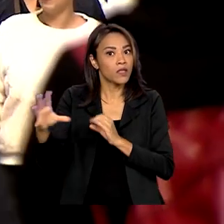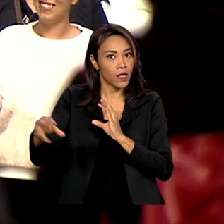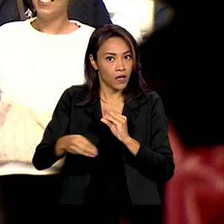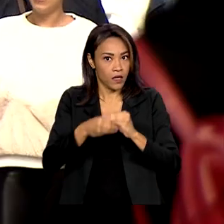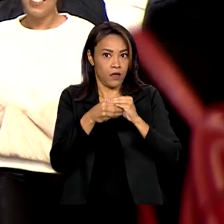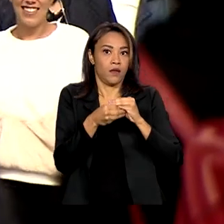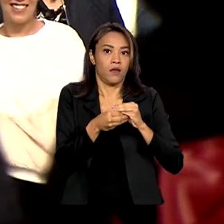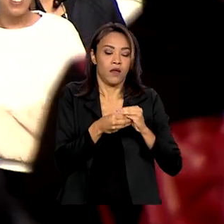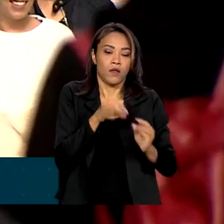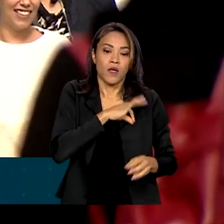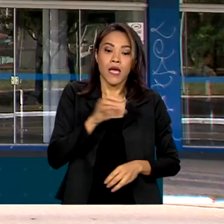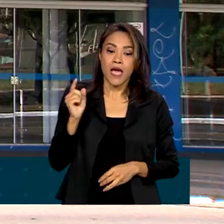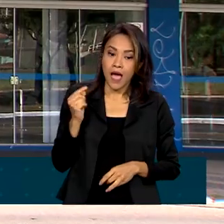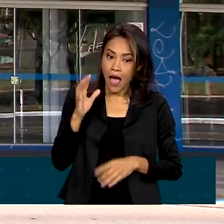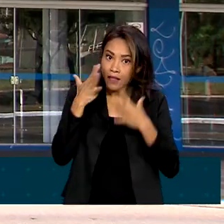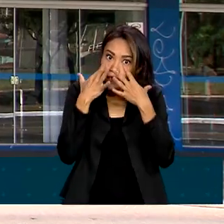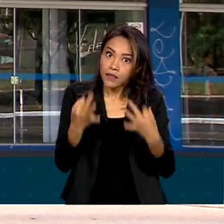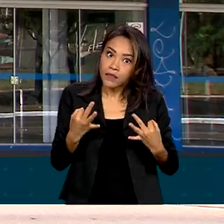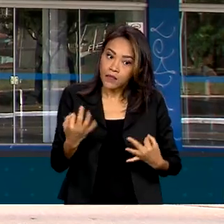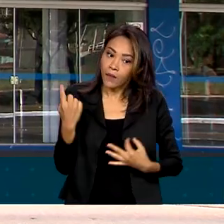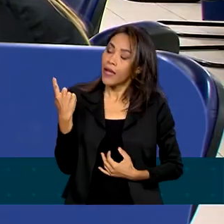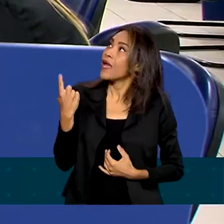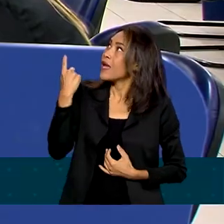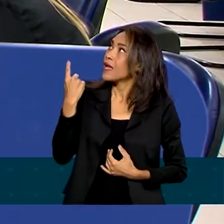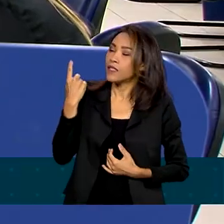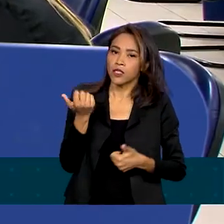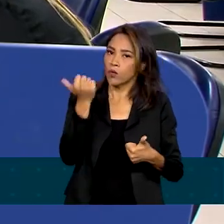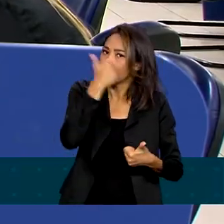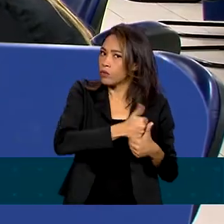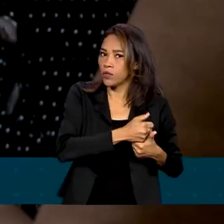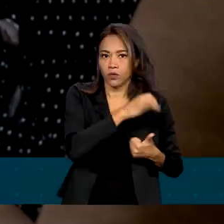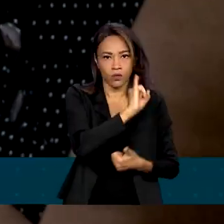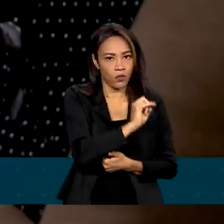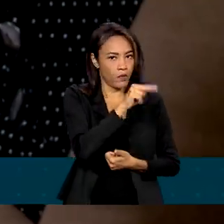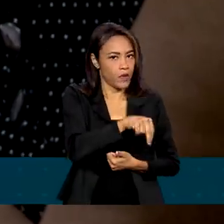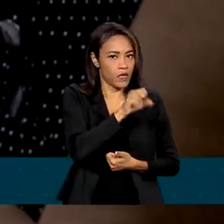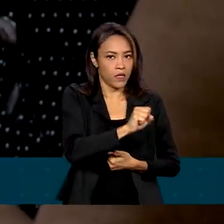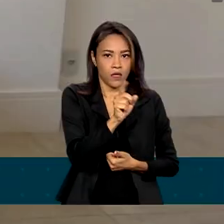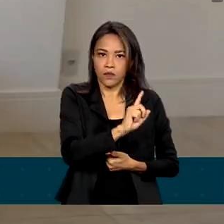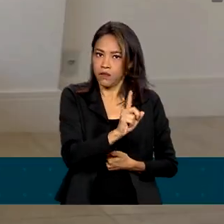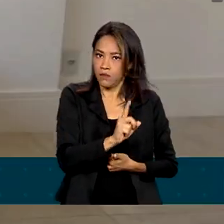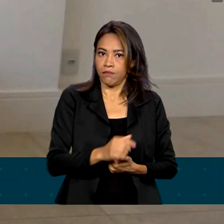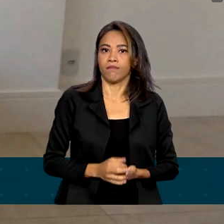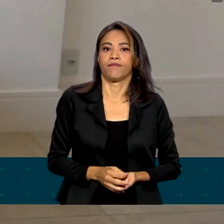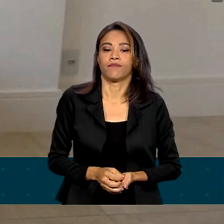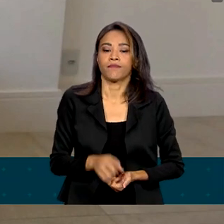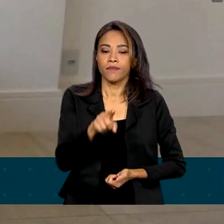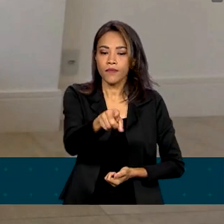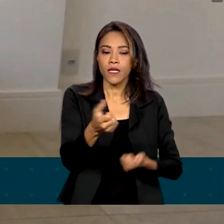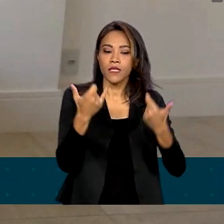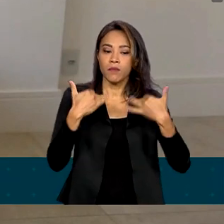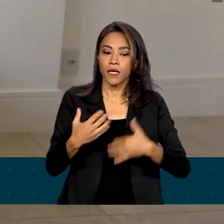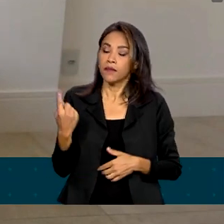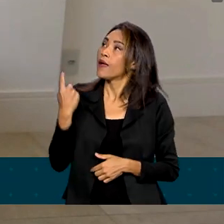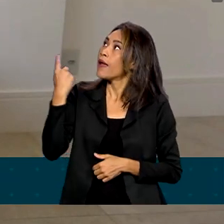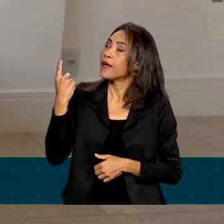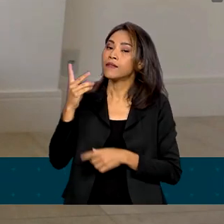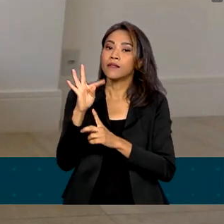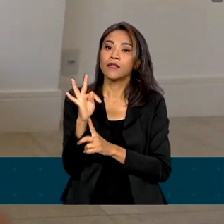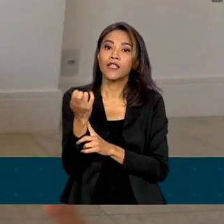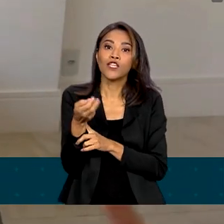O Tesouro Renda Mais não substitui a contribuição ao INSS. O Tesouro Renda Mais vem como uma forma